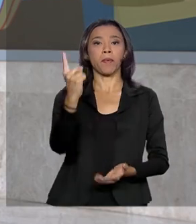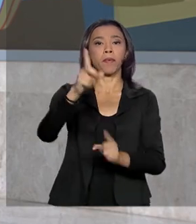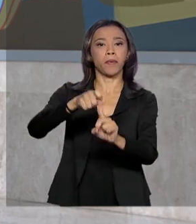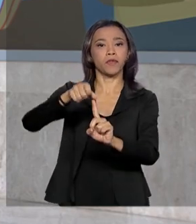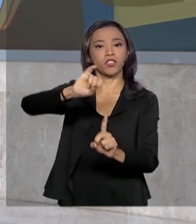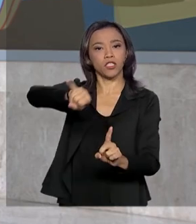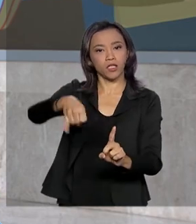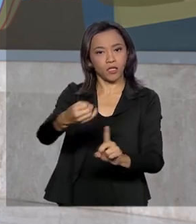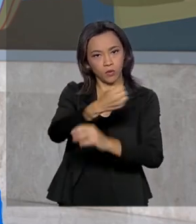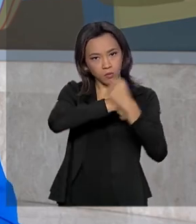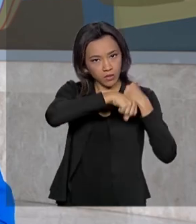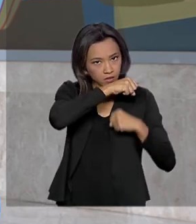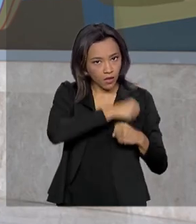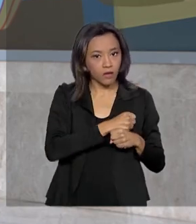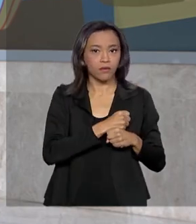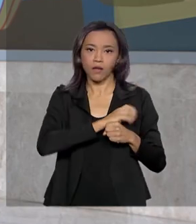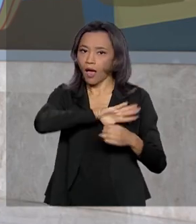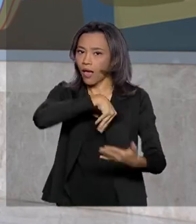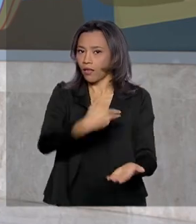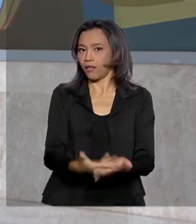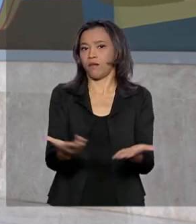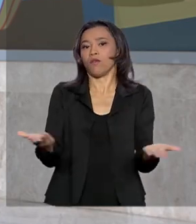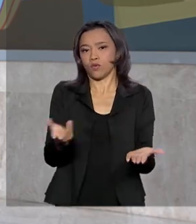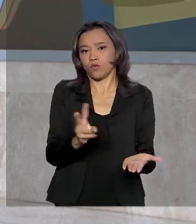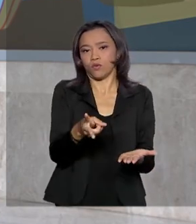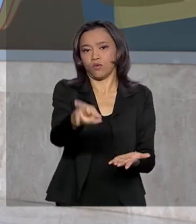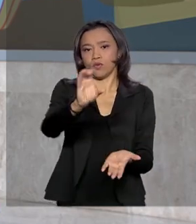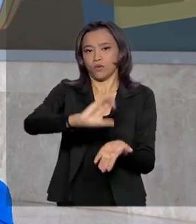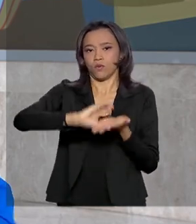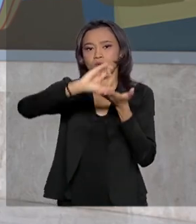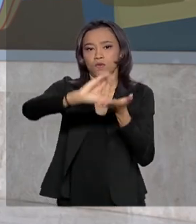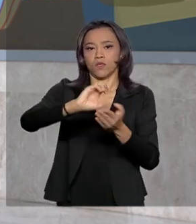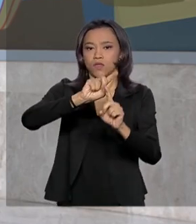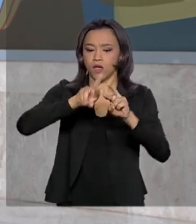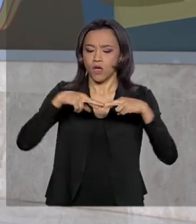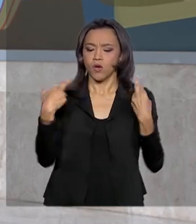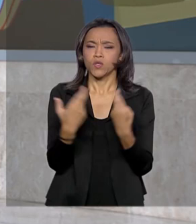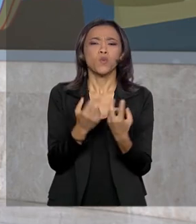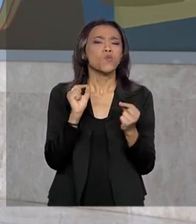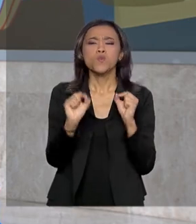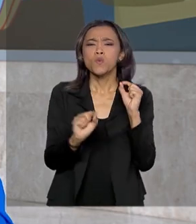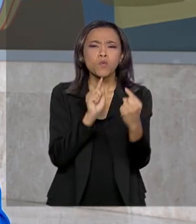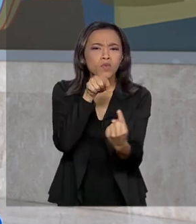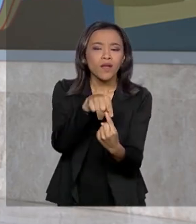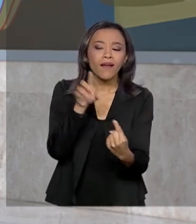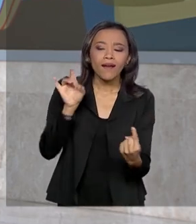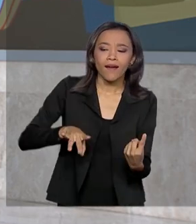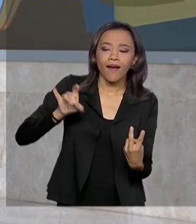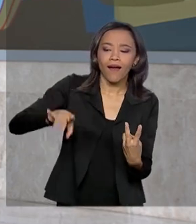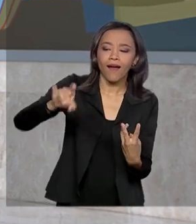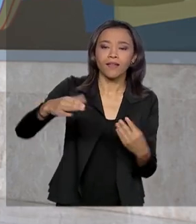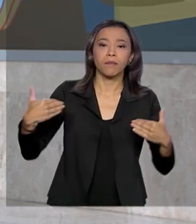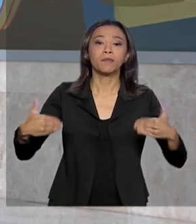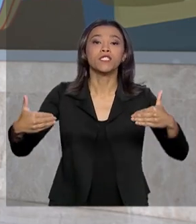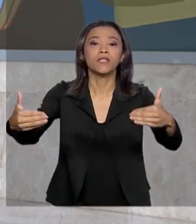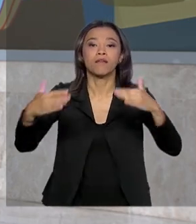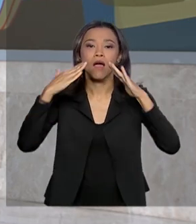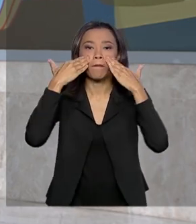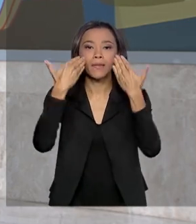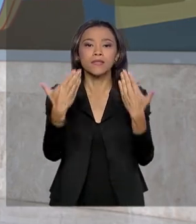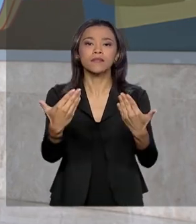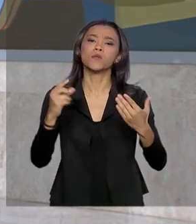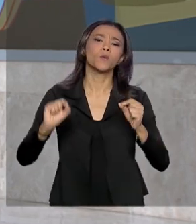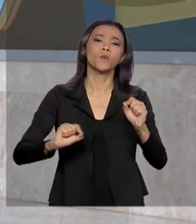passado. O encontro reúne todos os ministros. Eles apresentam o que cada pasta tem feito e quais são os próximos passos.